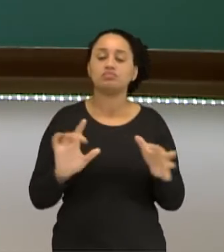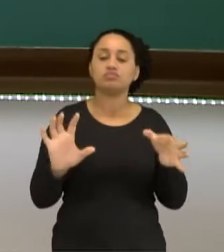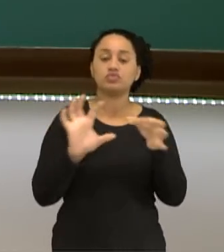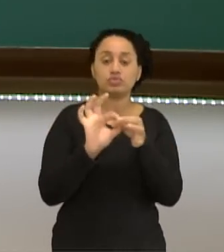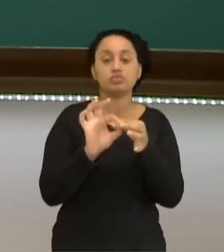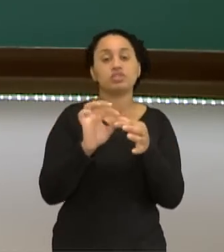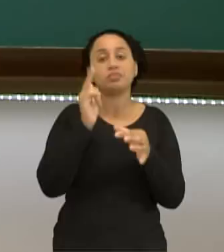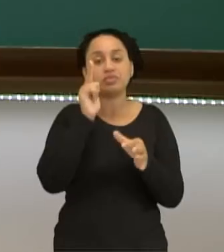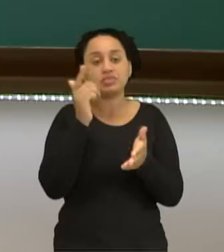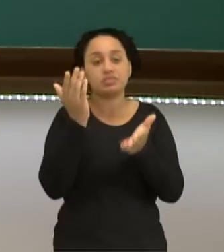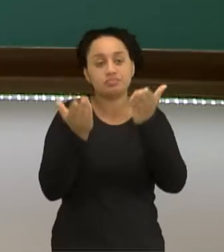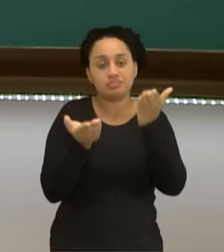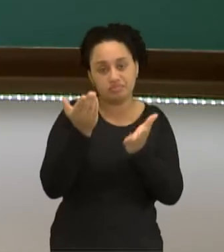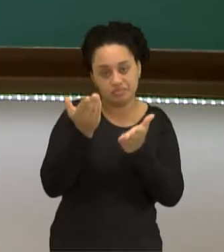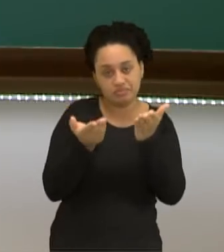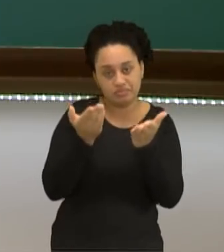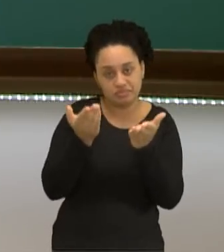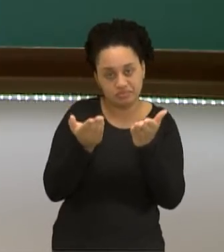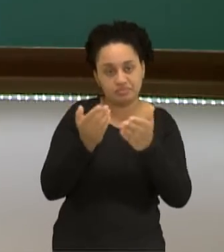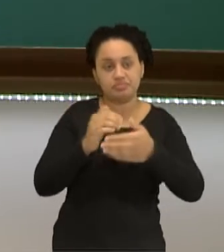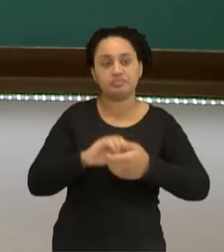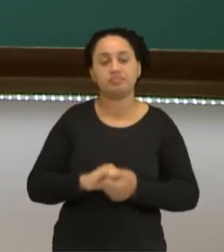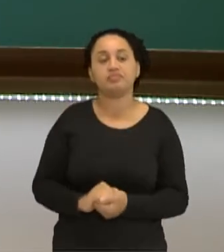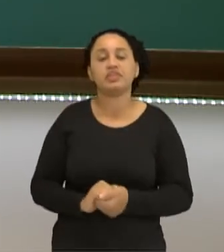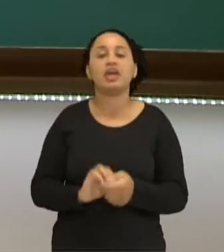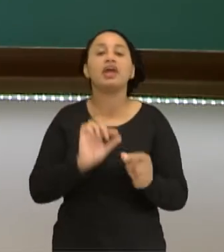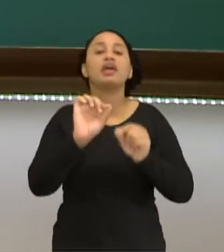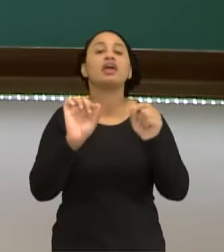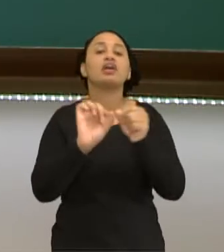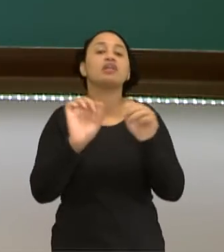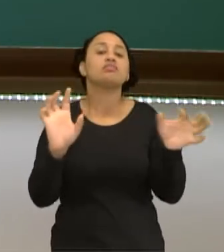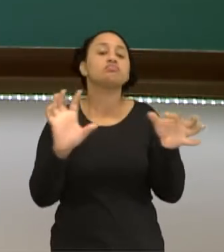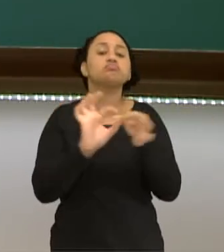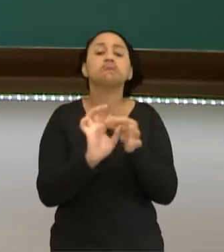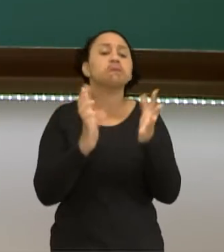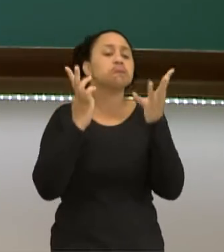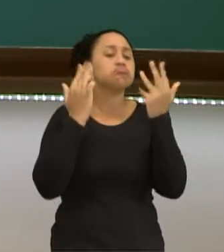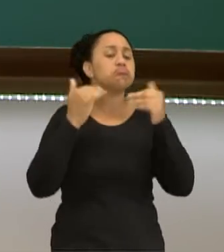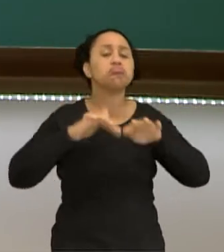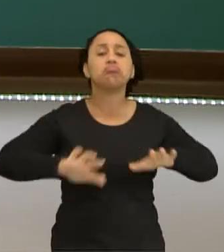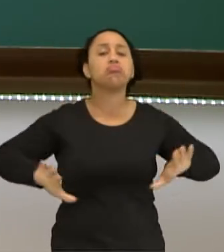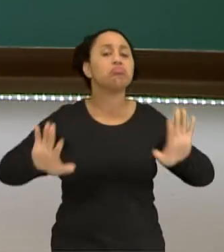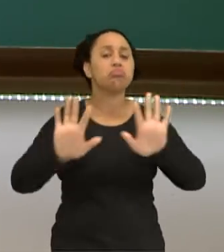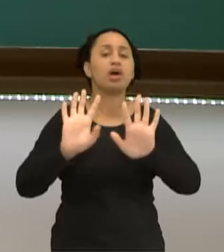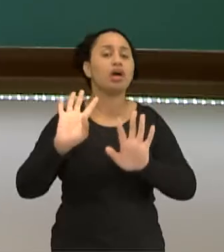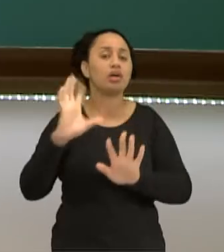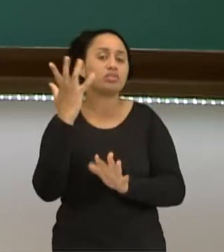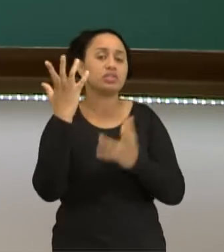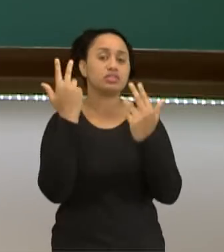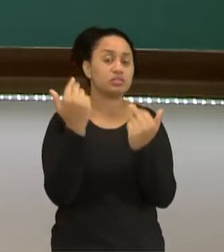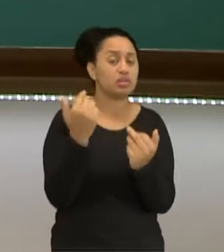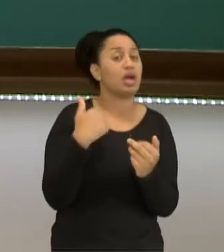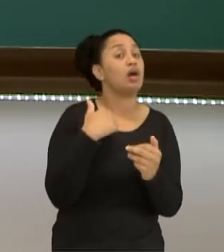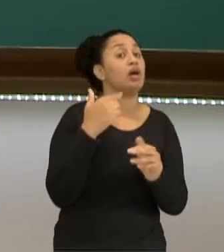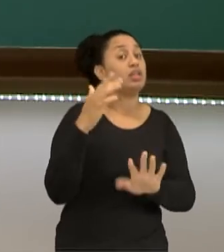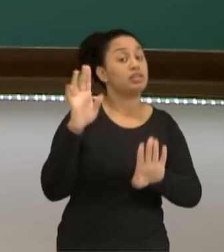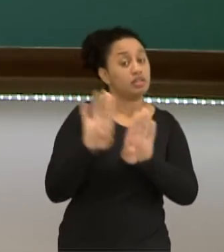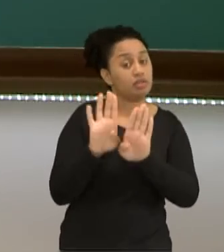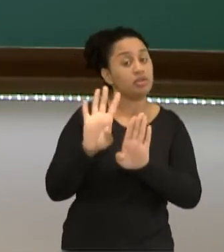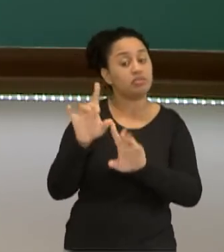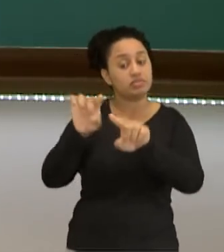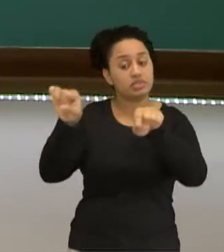para alcançar a estabilidade, alcançando a estabilidade. Quem faz essa união é a natureza. É lá no laboratório, na